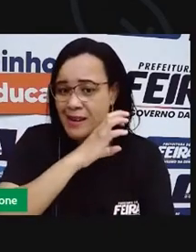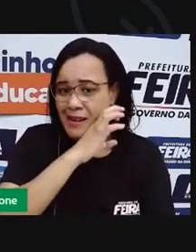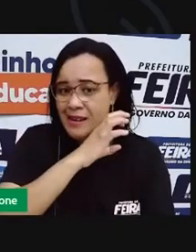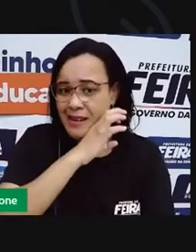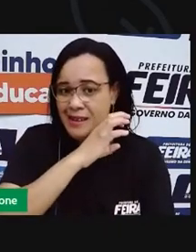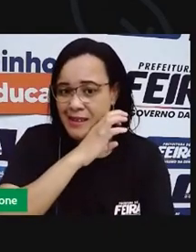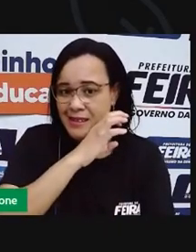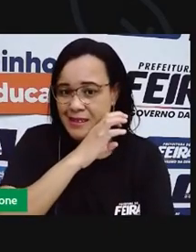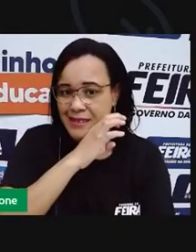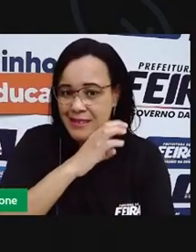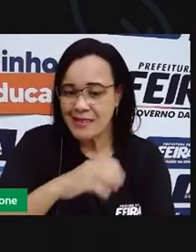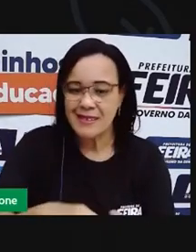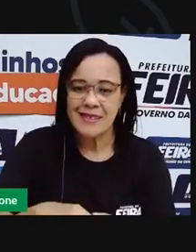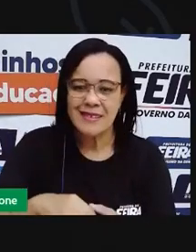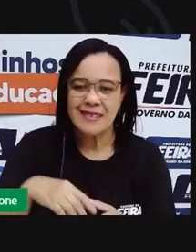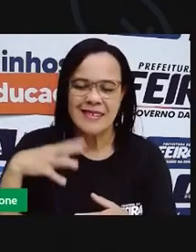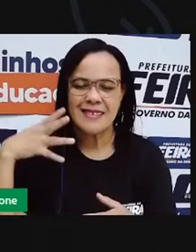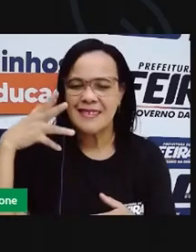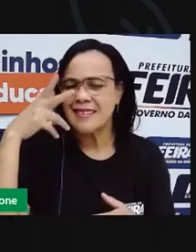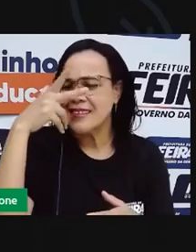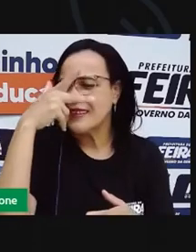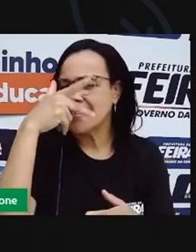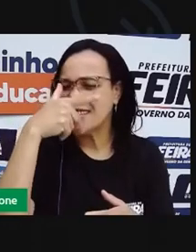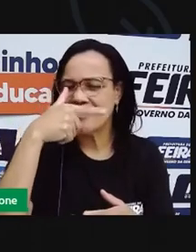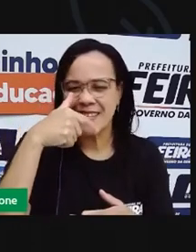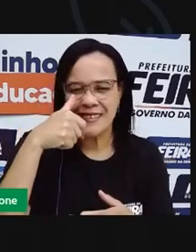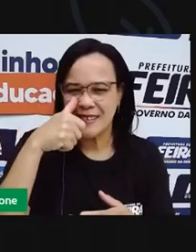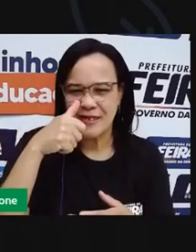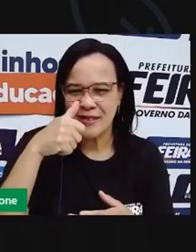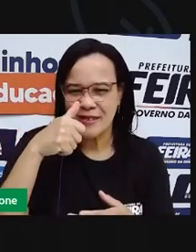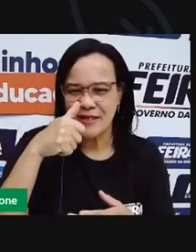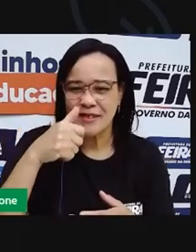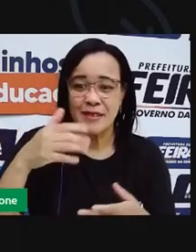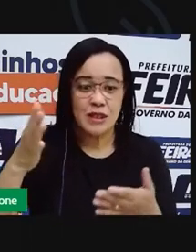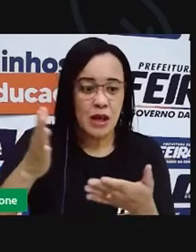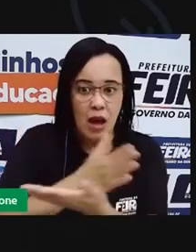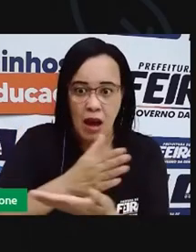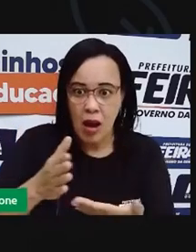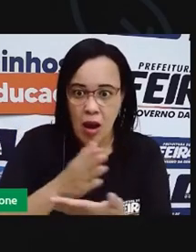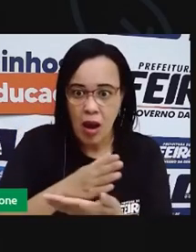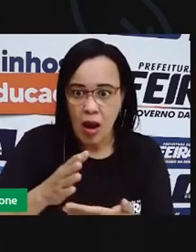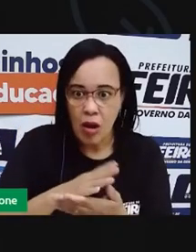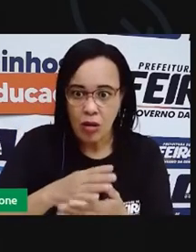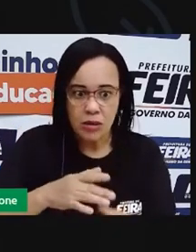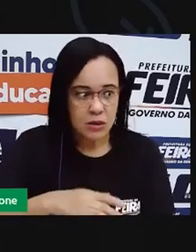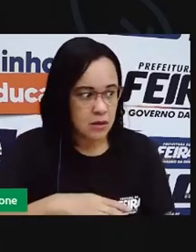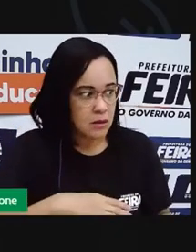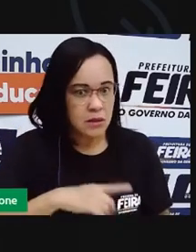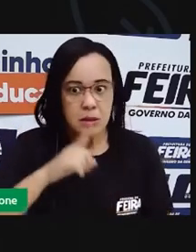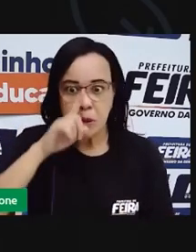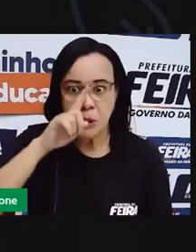Certos bichos são um canto. Já outros são perigosos, nem tanto.